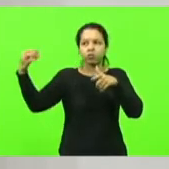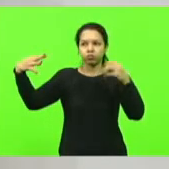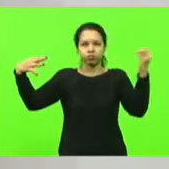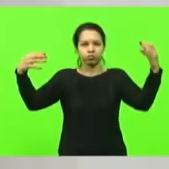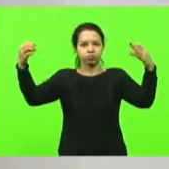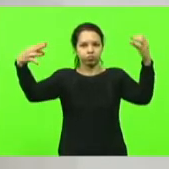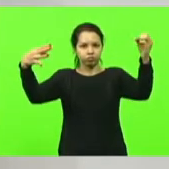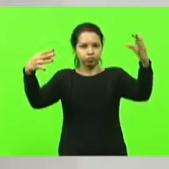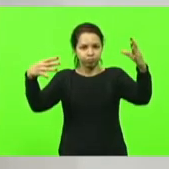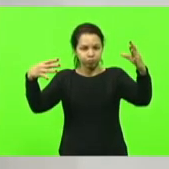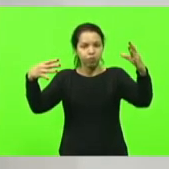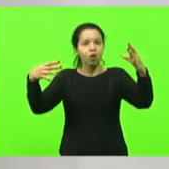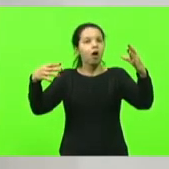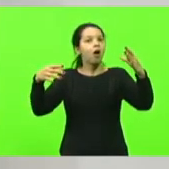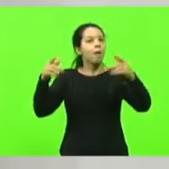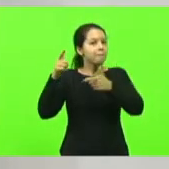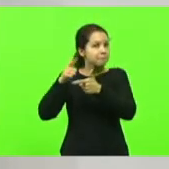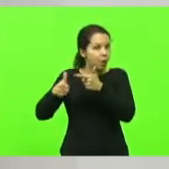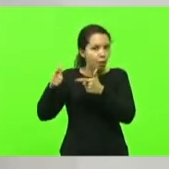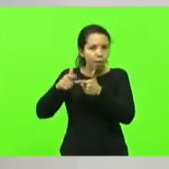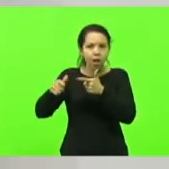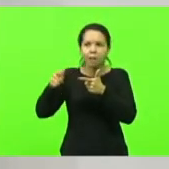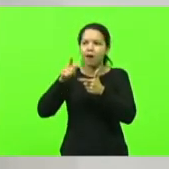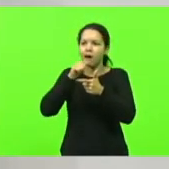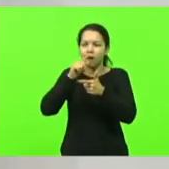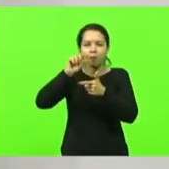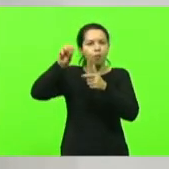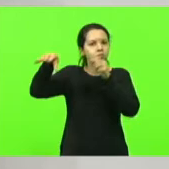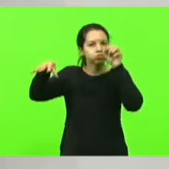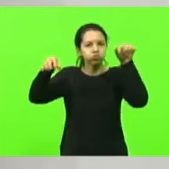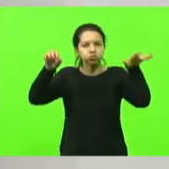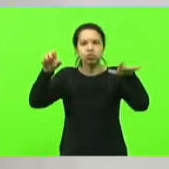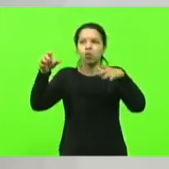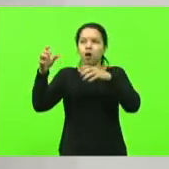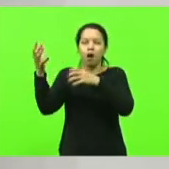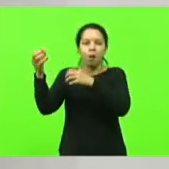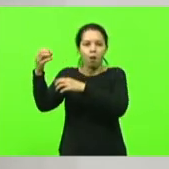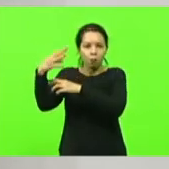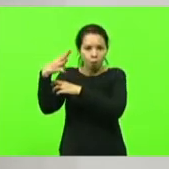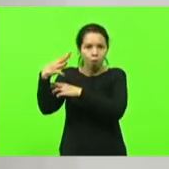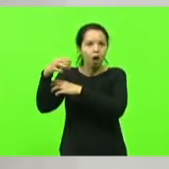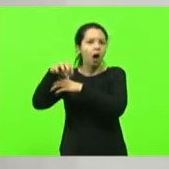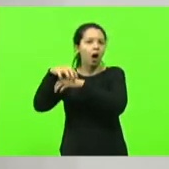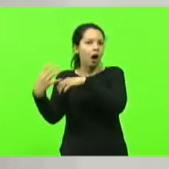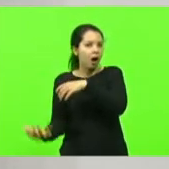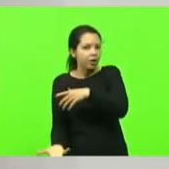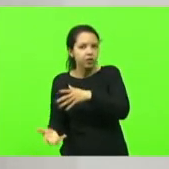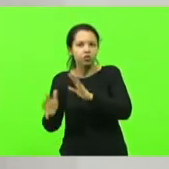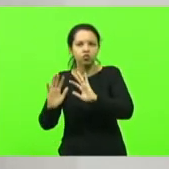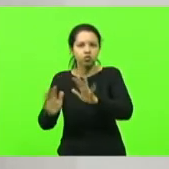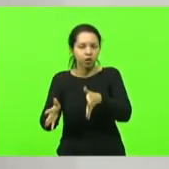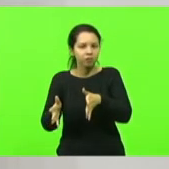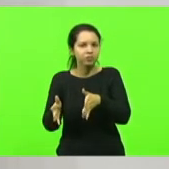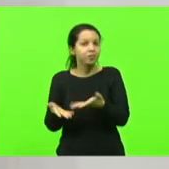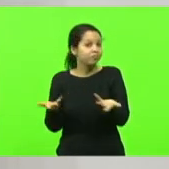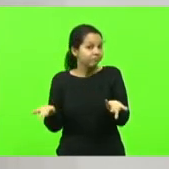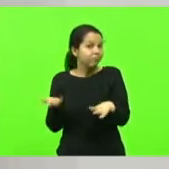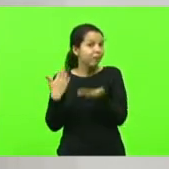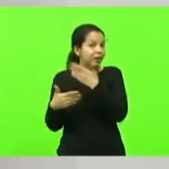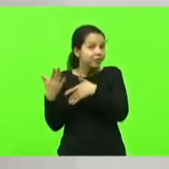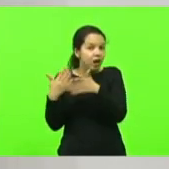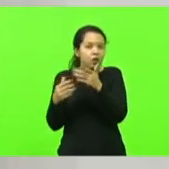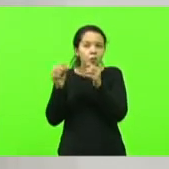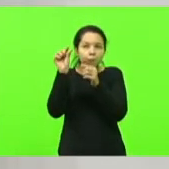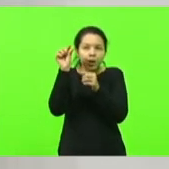colégio, os refletores já caíram. Então, quando tinha lá um pequeno furo no telhado, hoje tem